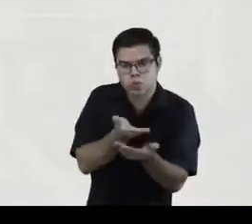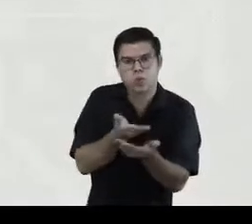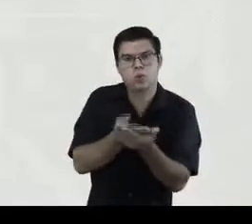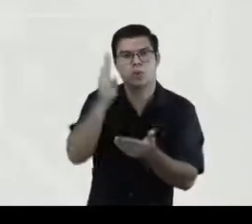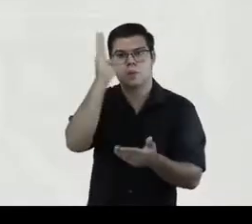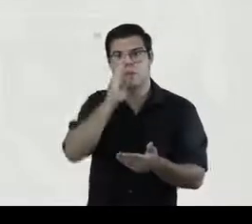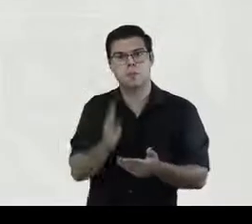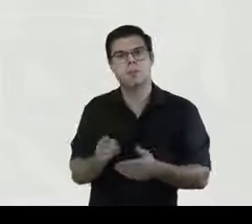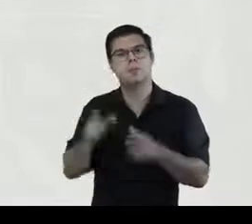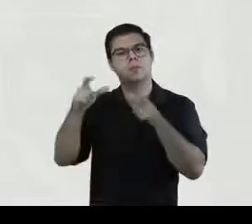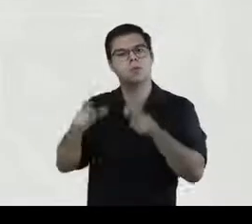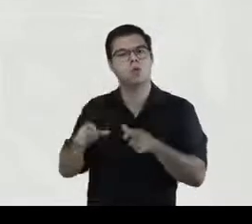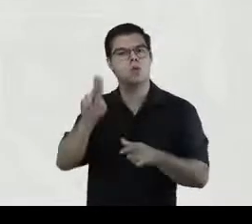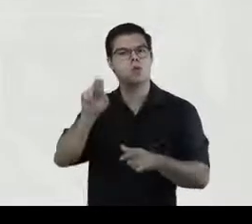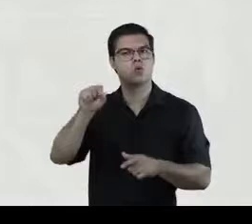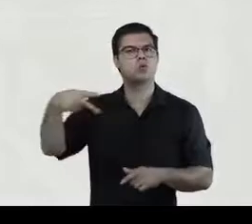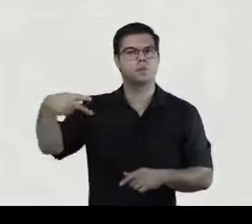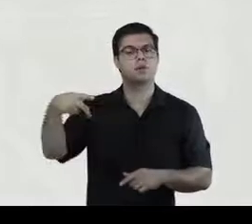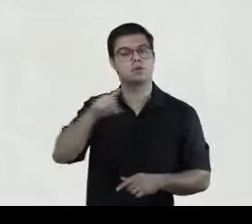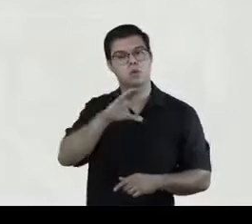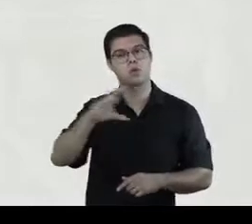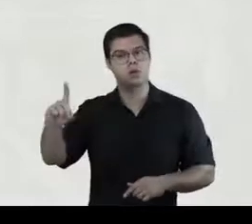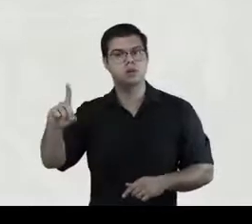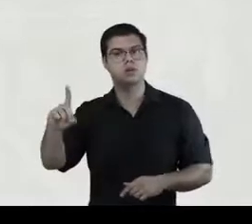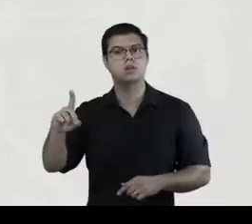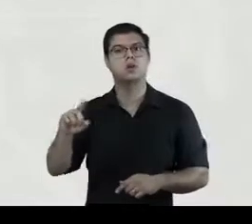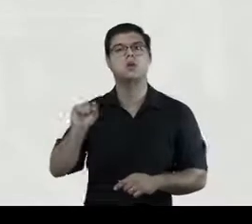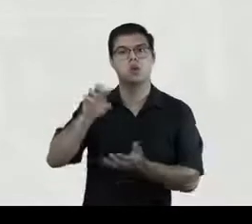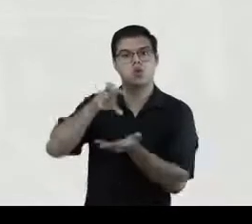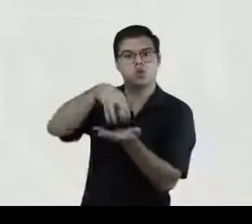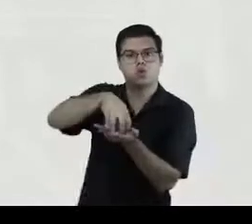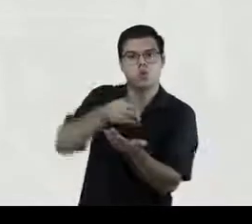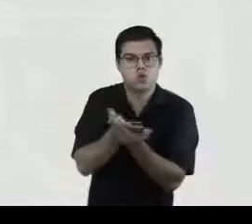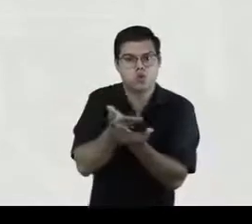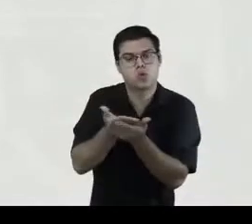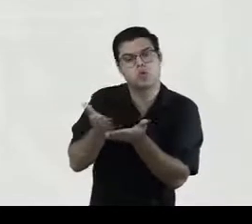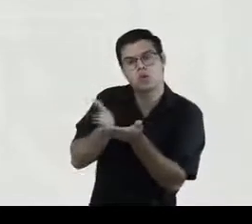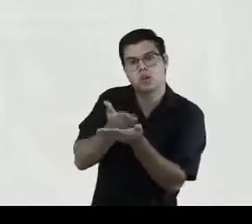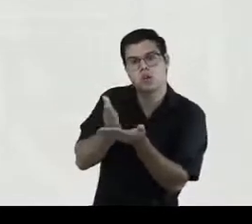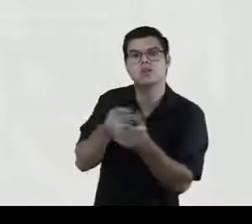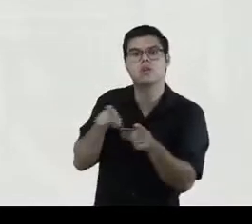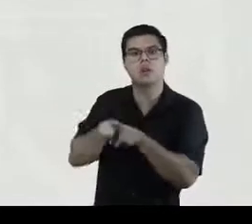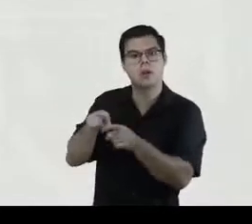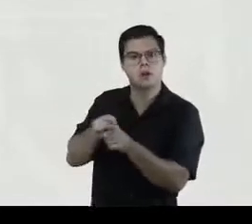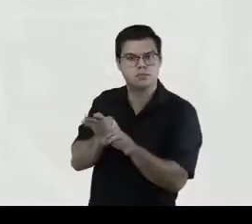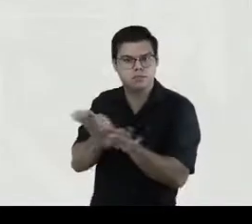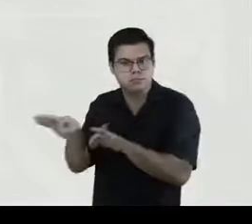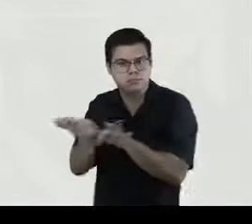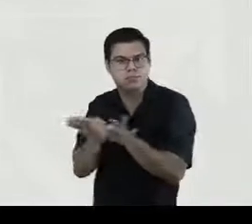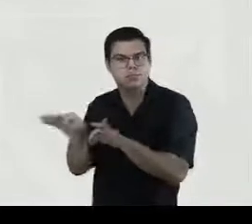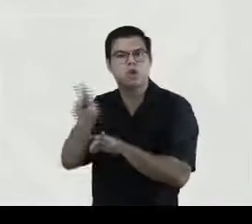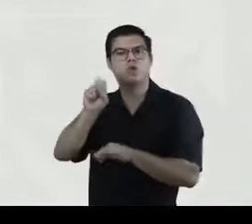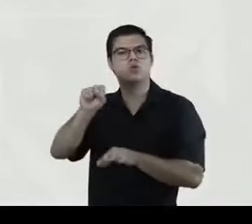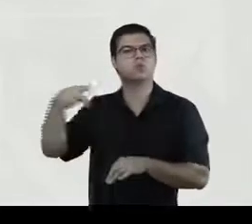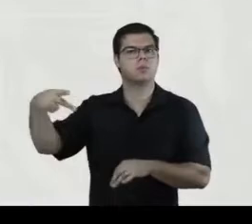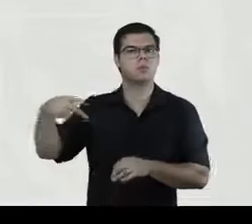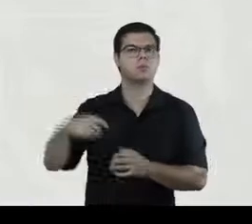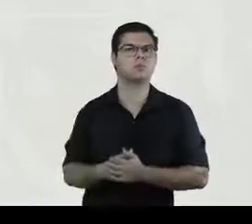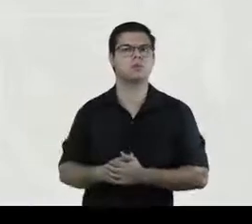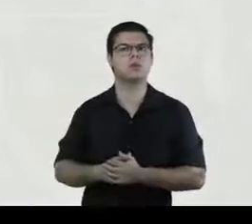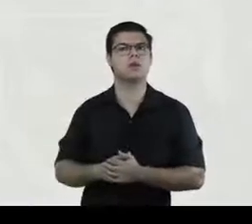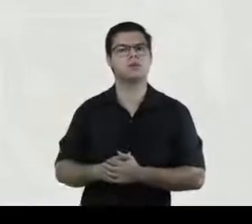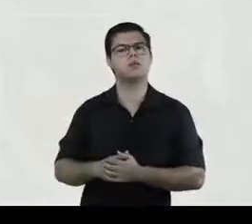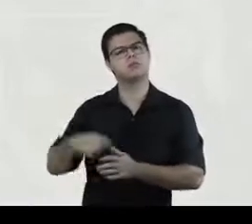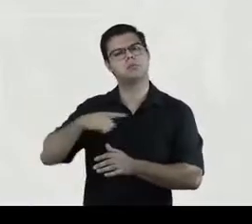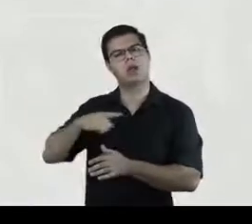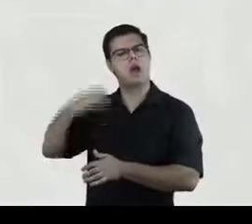na USP, sendo um dos coordenadores do Núcleo de Estudos do Livro e da Edição da USP. Tem ensaios